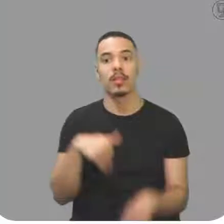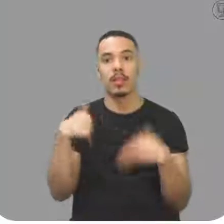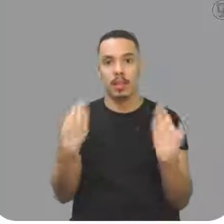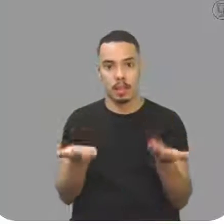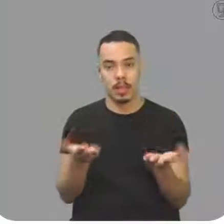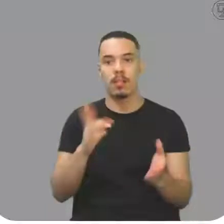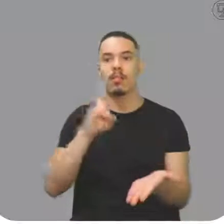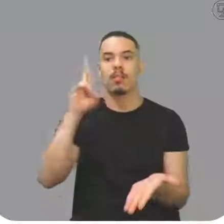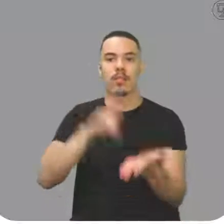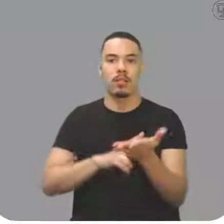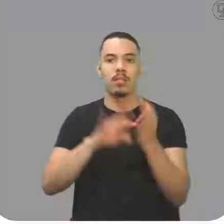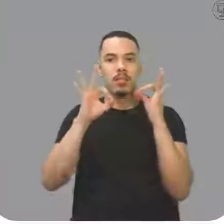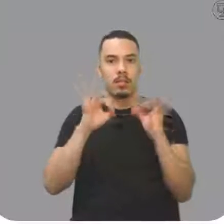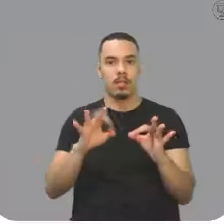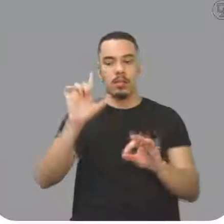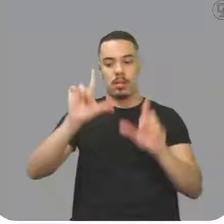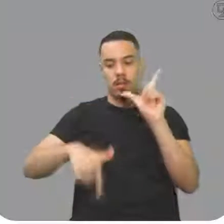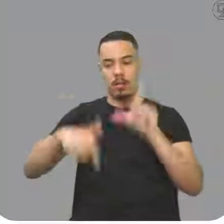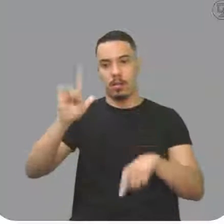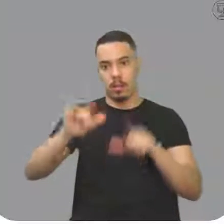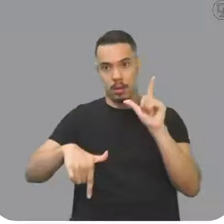Então, letra DI.